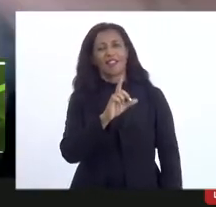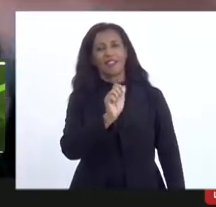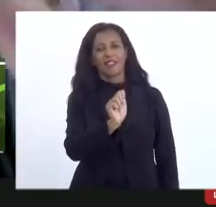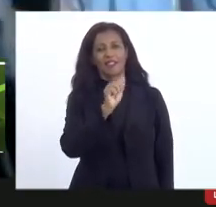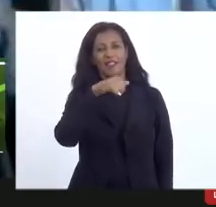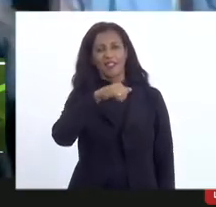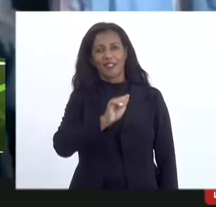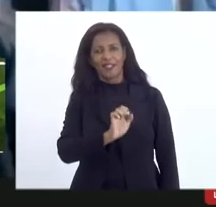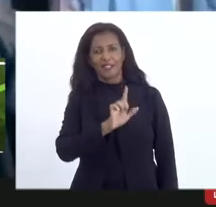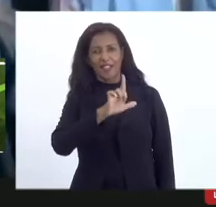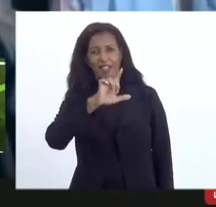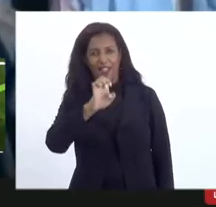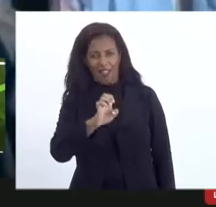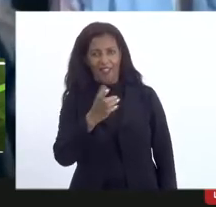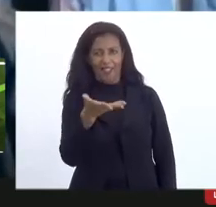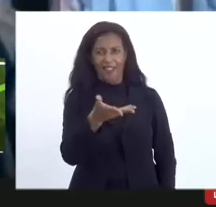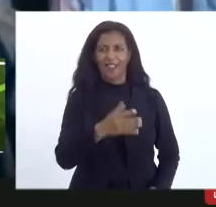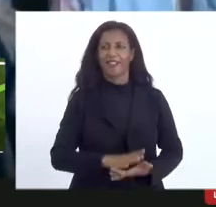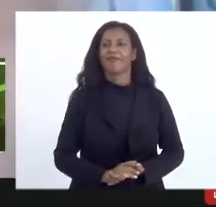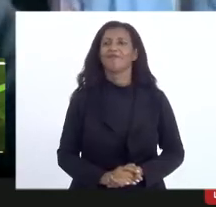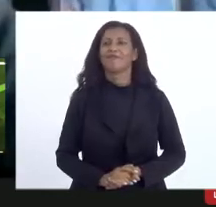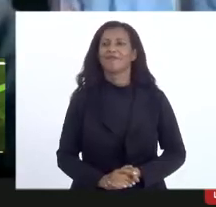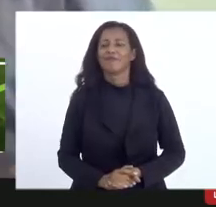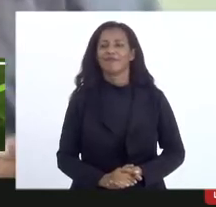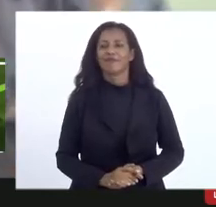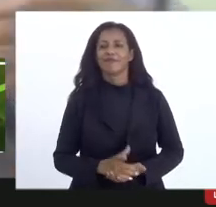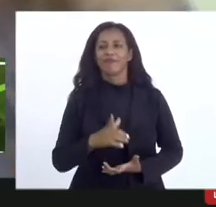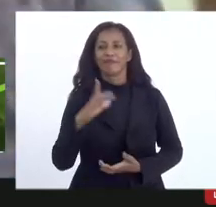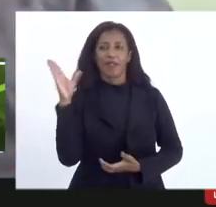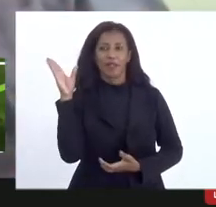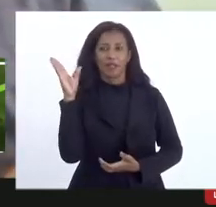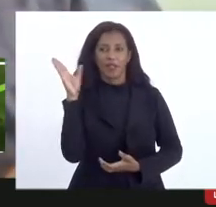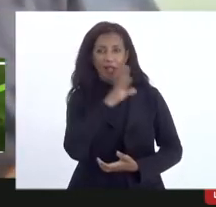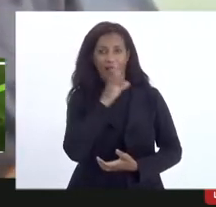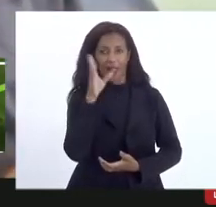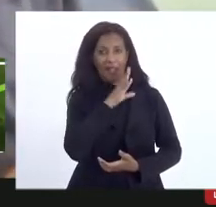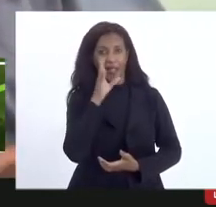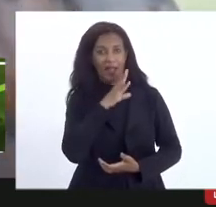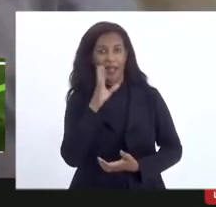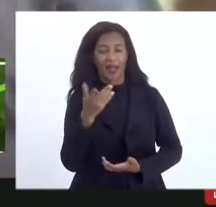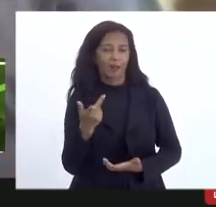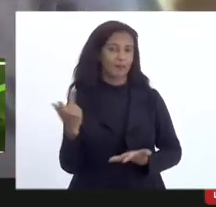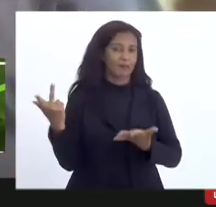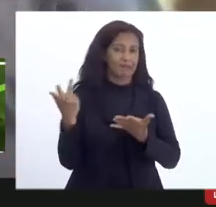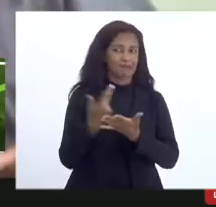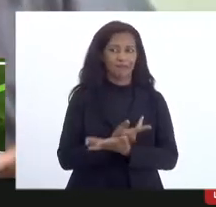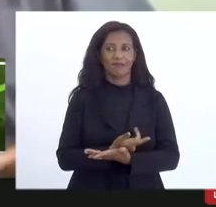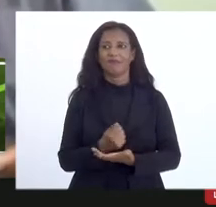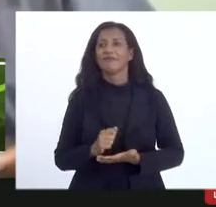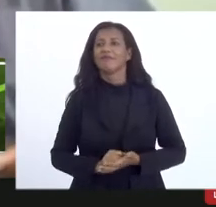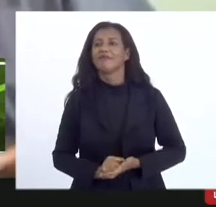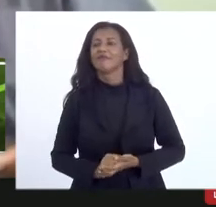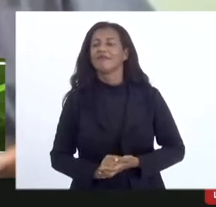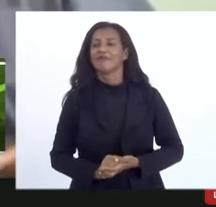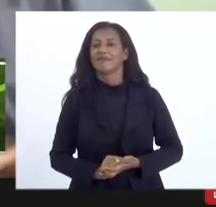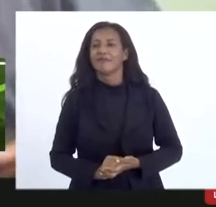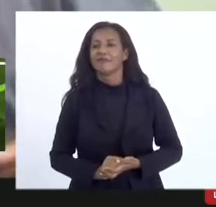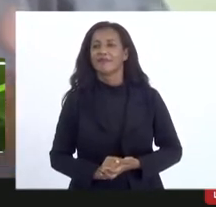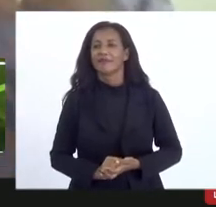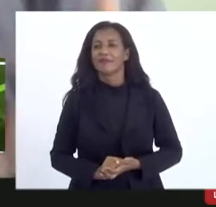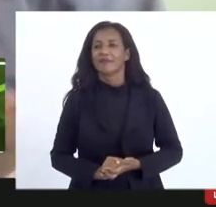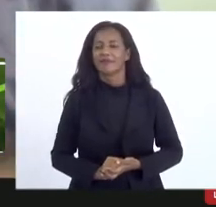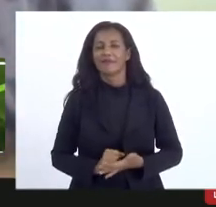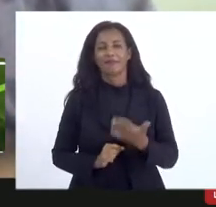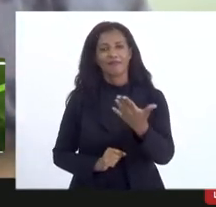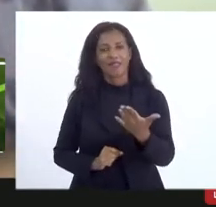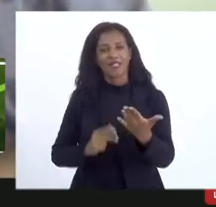Um abraço para a Daniela. agenda rápida, enfim, imprevista para poder fazer o do Externo e ela